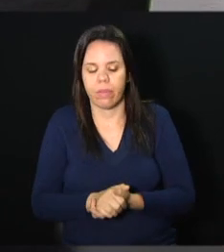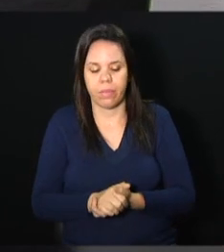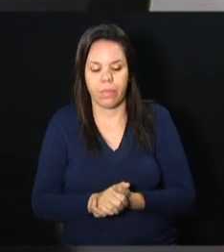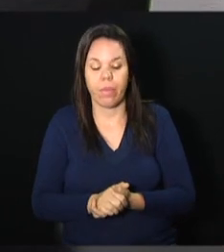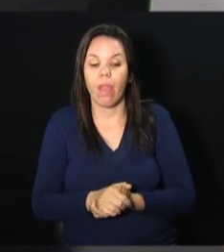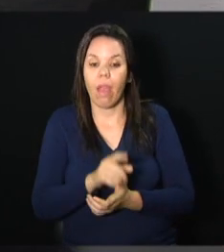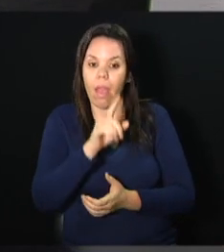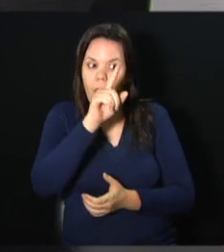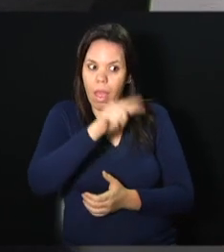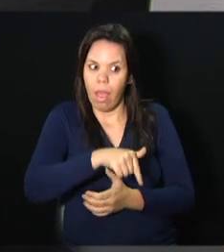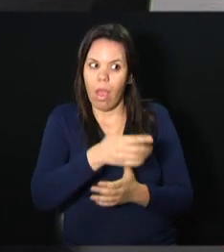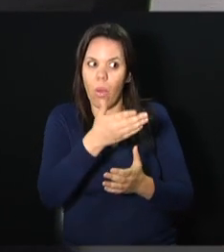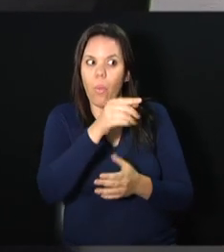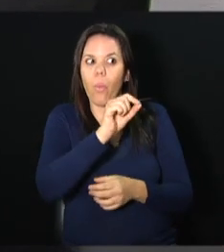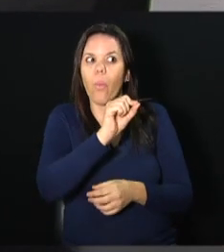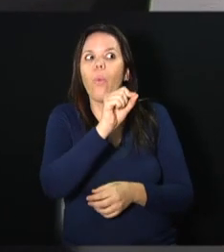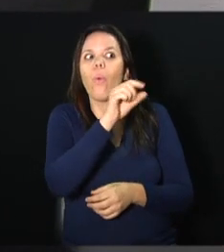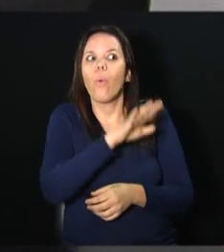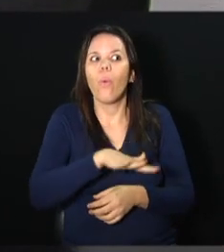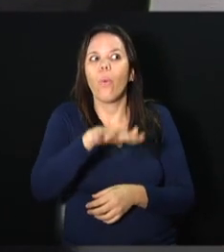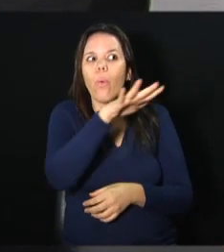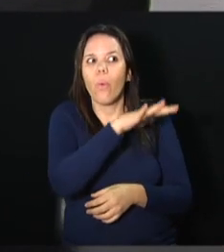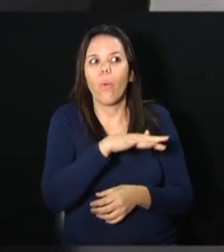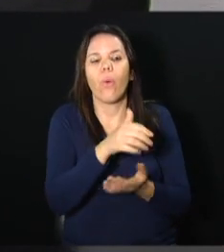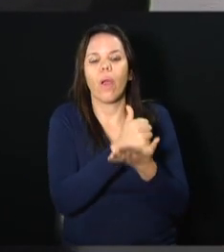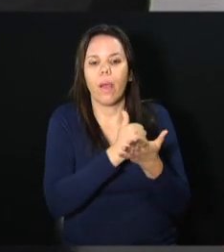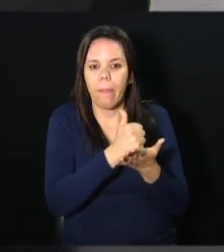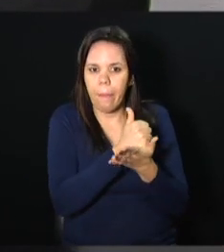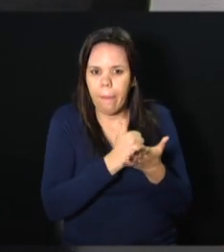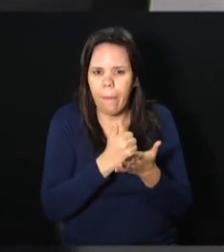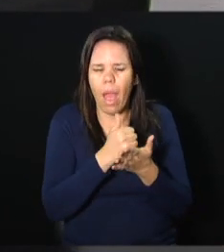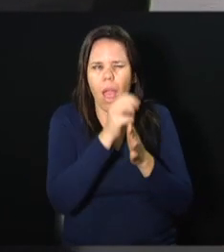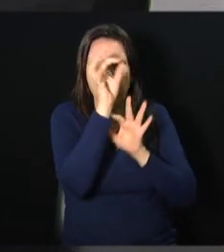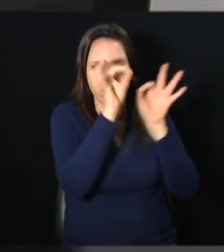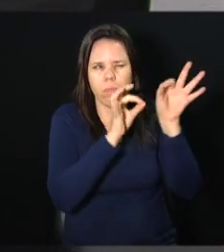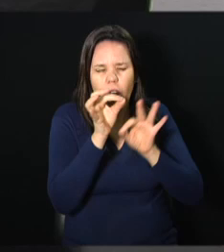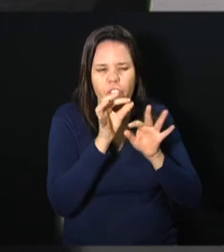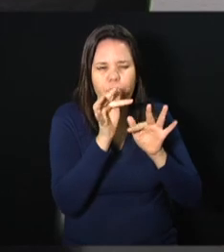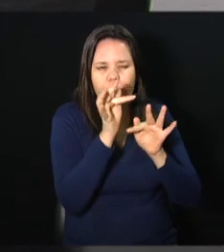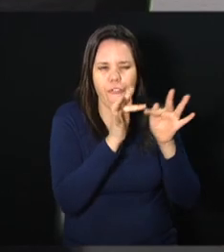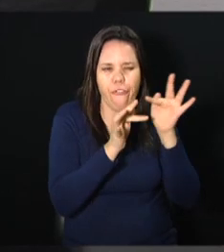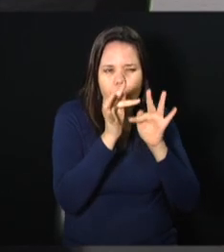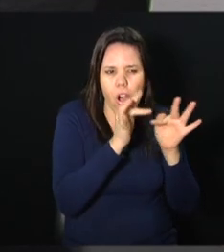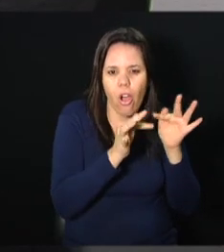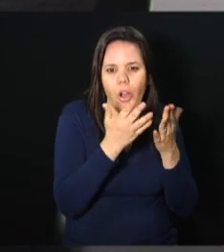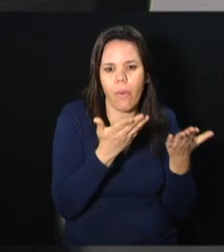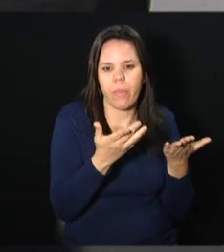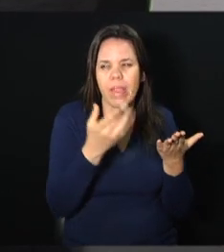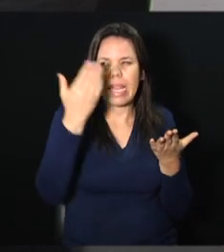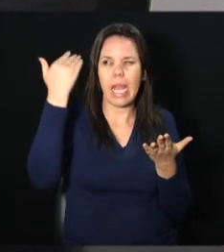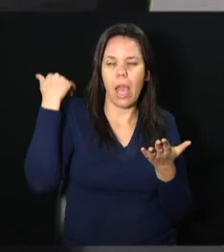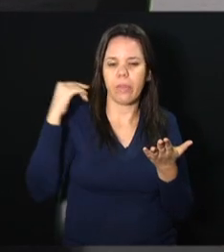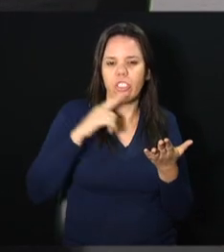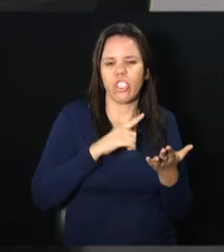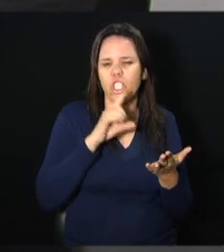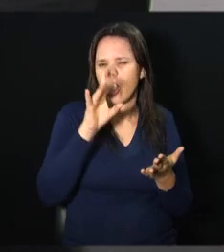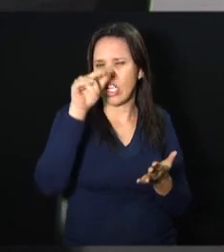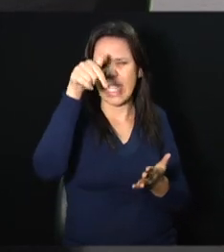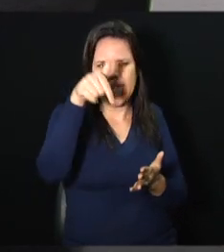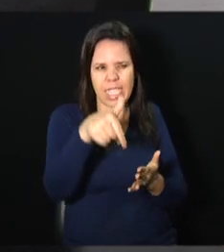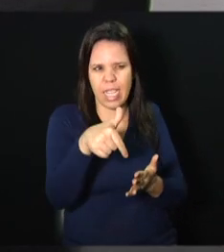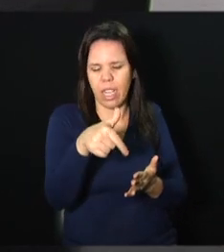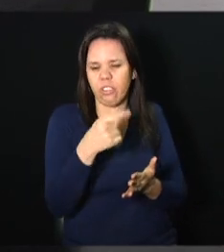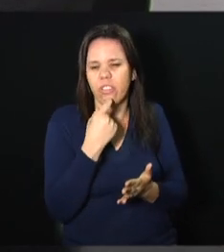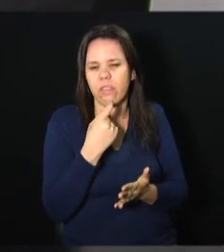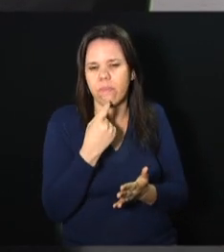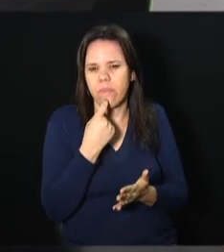incipiente, né? E havia na época sete farmácias em